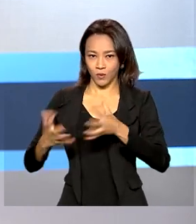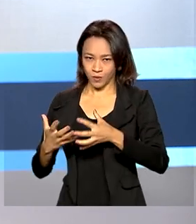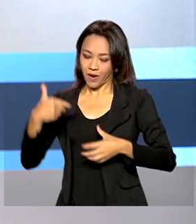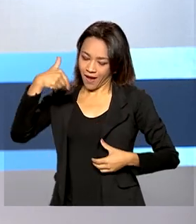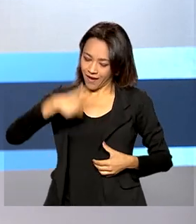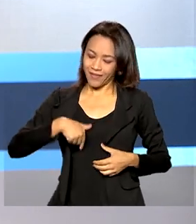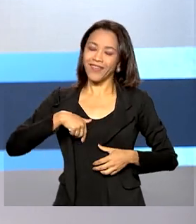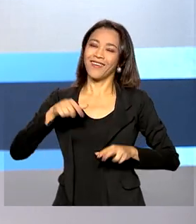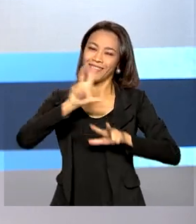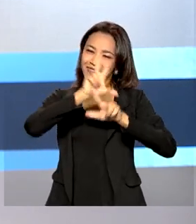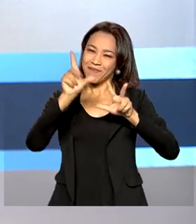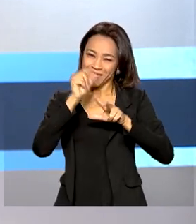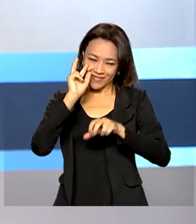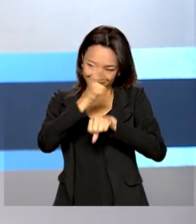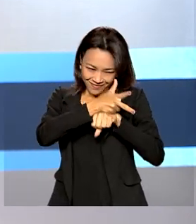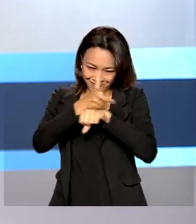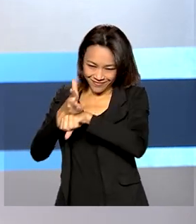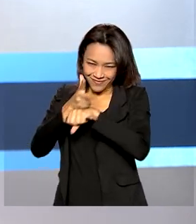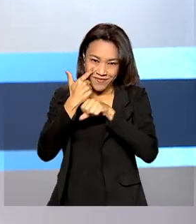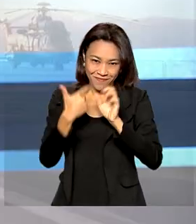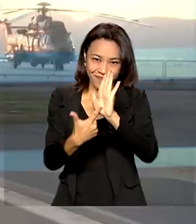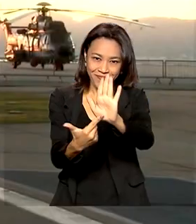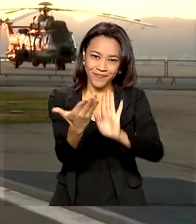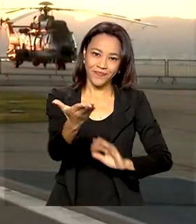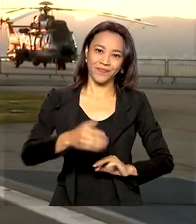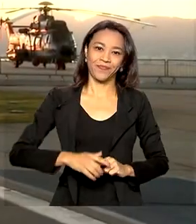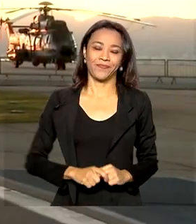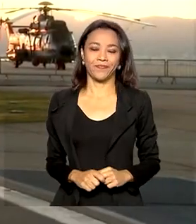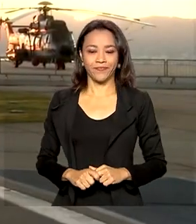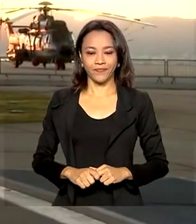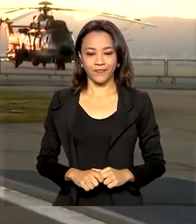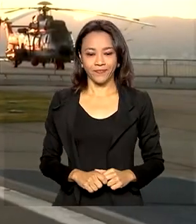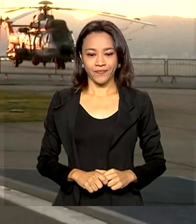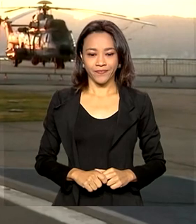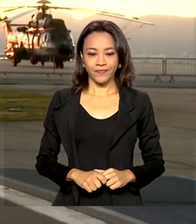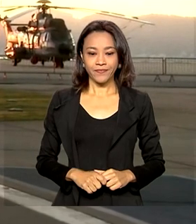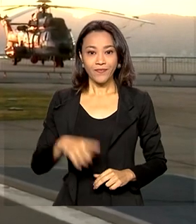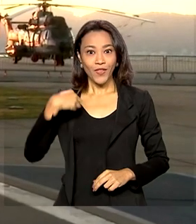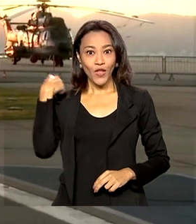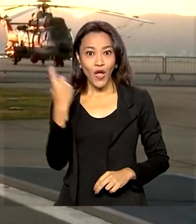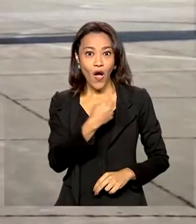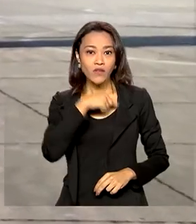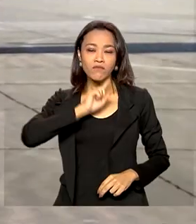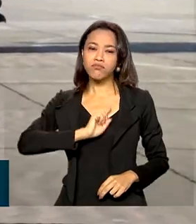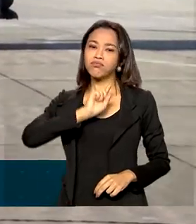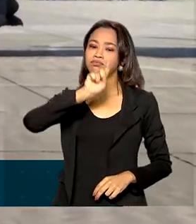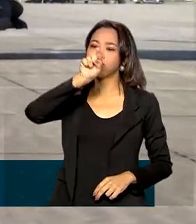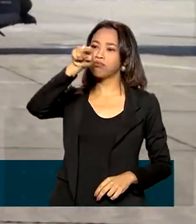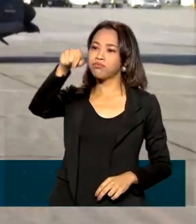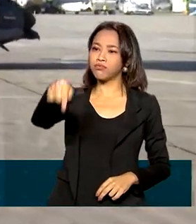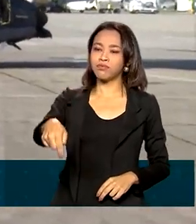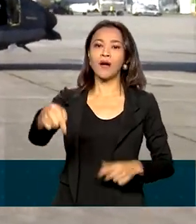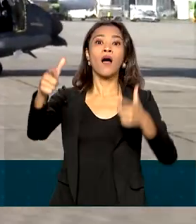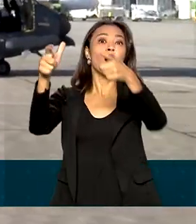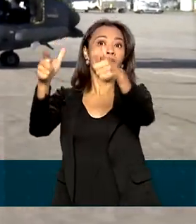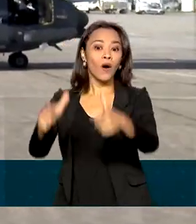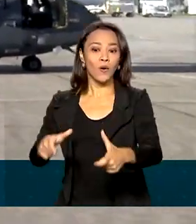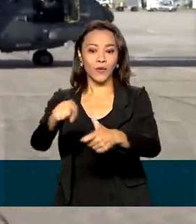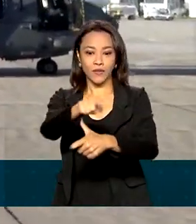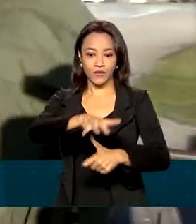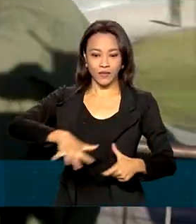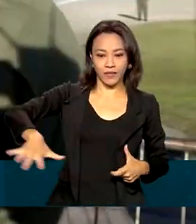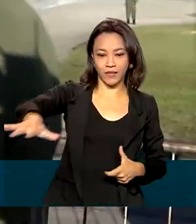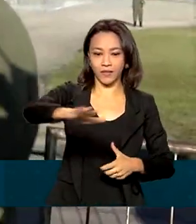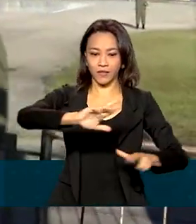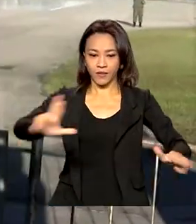acompanhou um dia dessa operação. Vamos ver. Nossa viagem começou no Departamento de Controle do